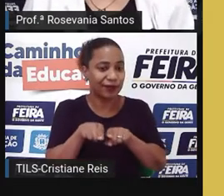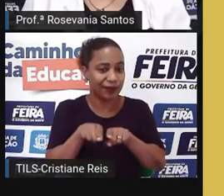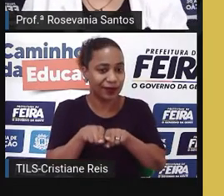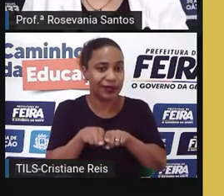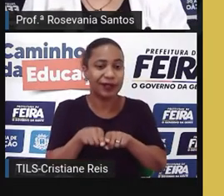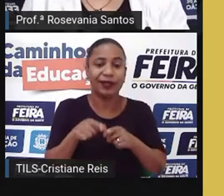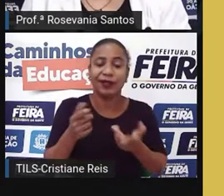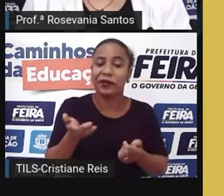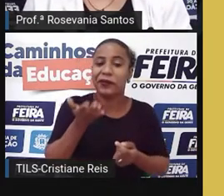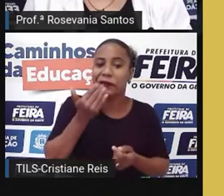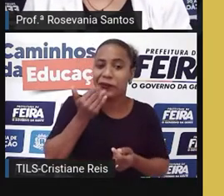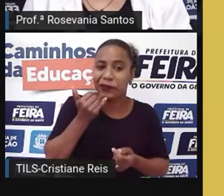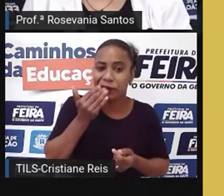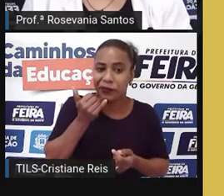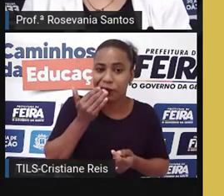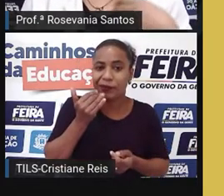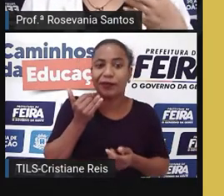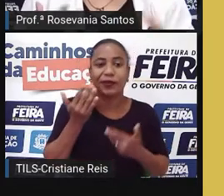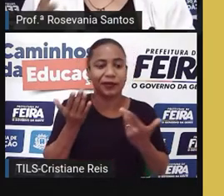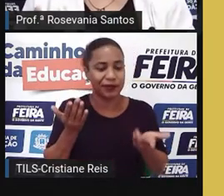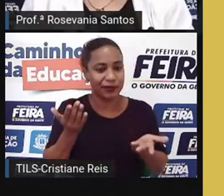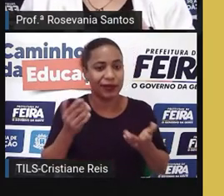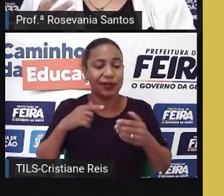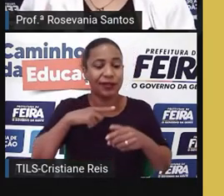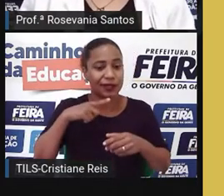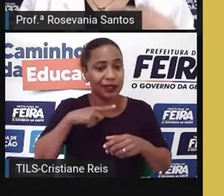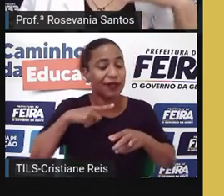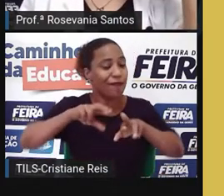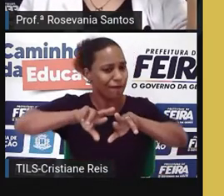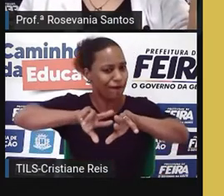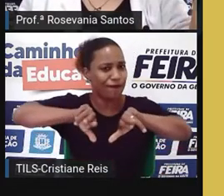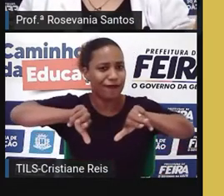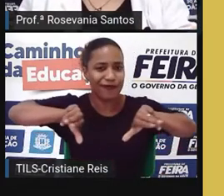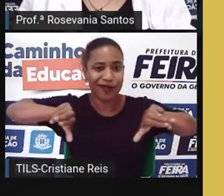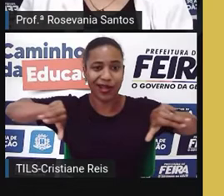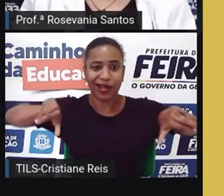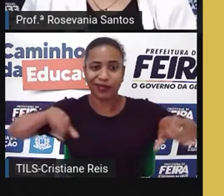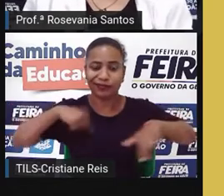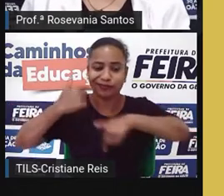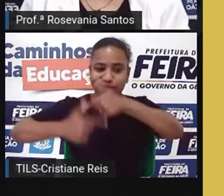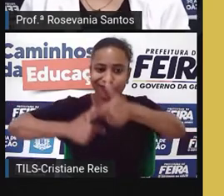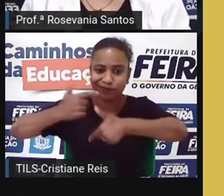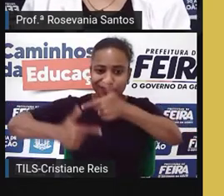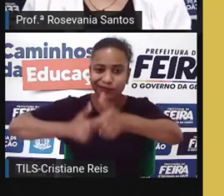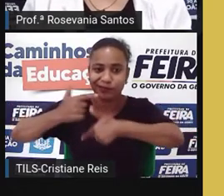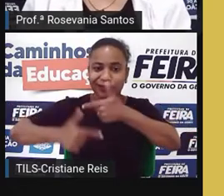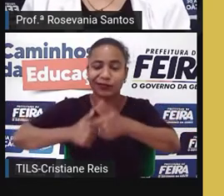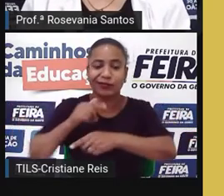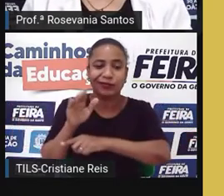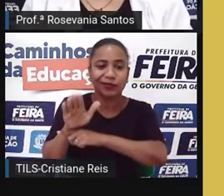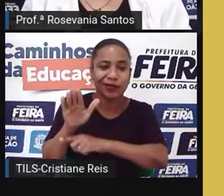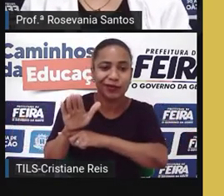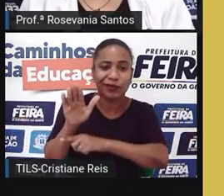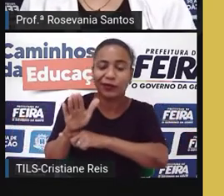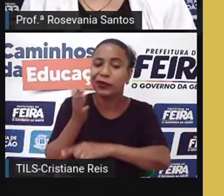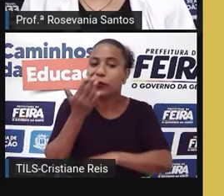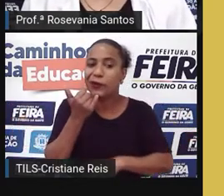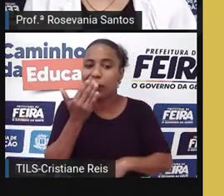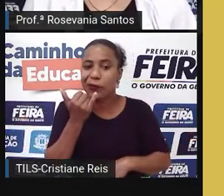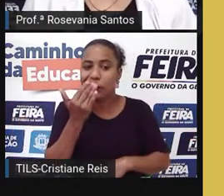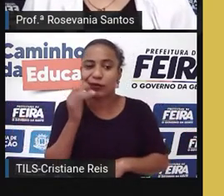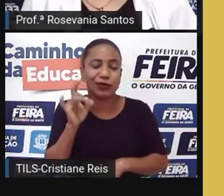mesmo para alimentar aquele mercado interno, sem grandes pretensões, né? Digamos assim, para vender para outros